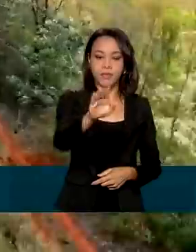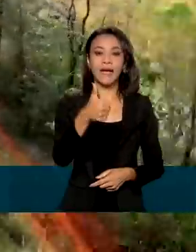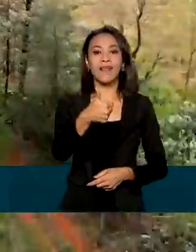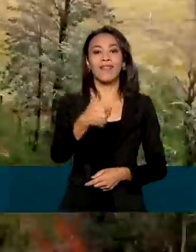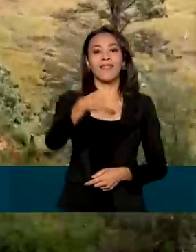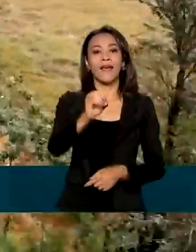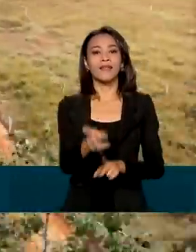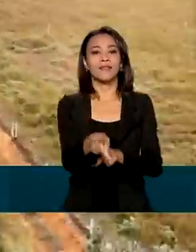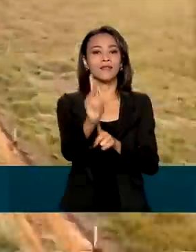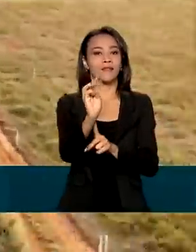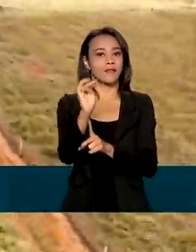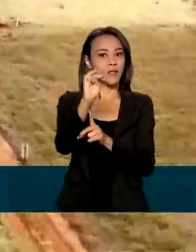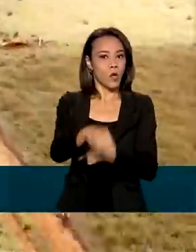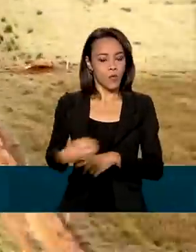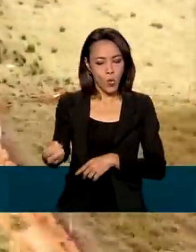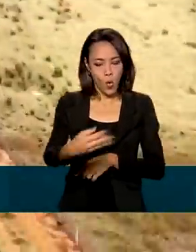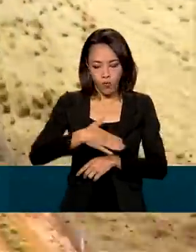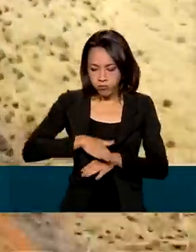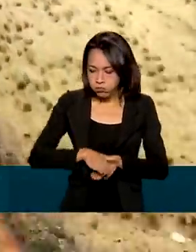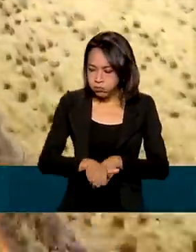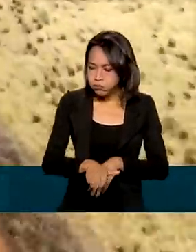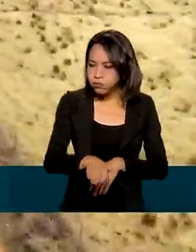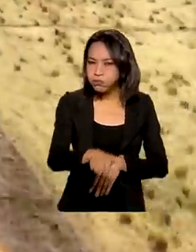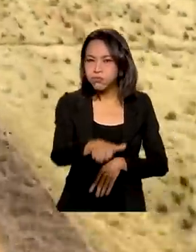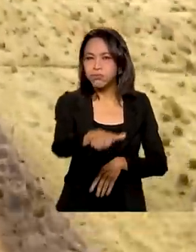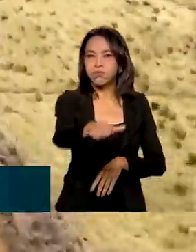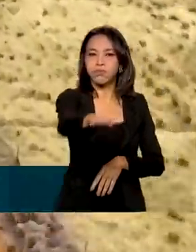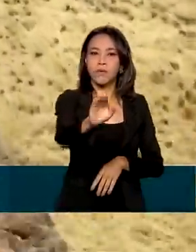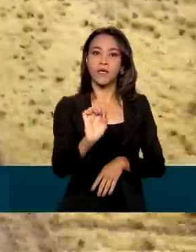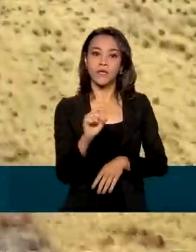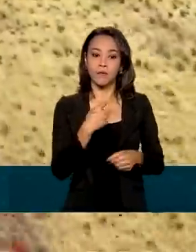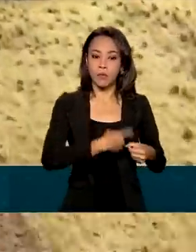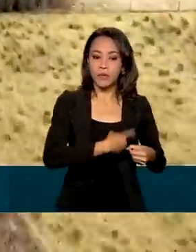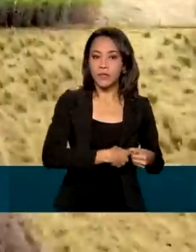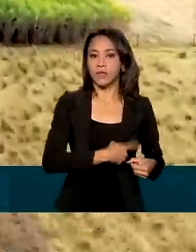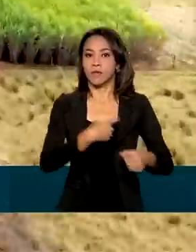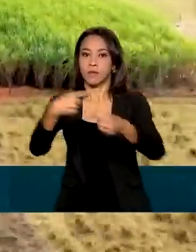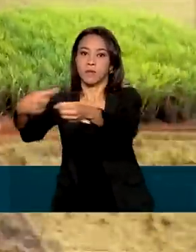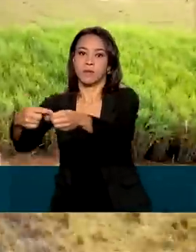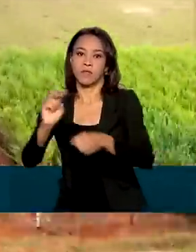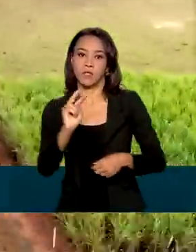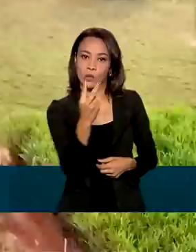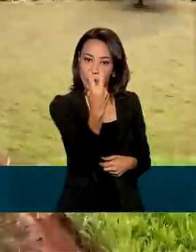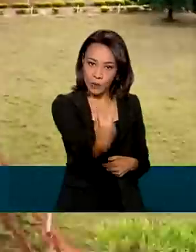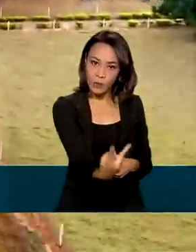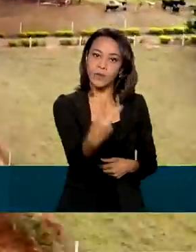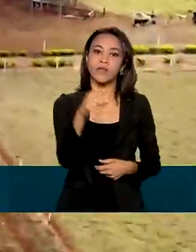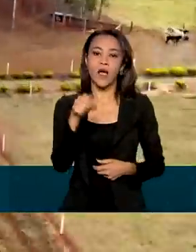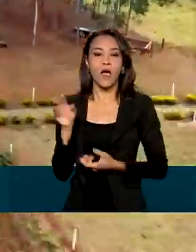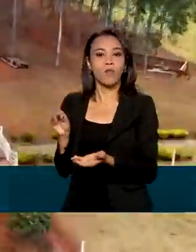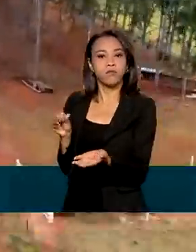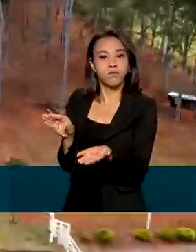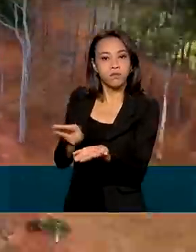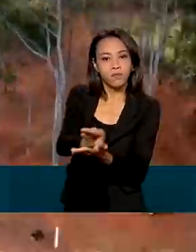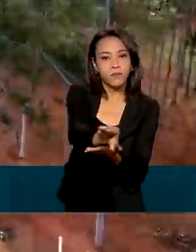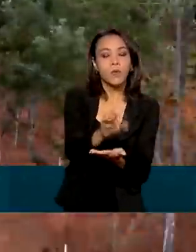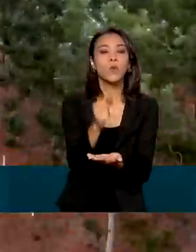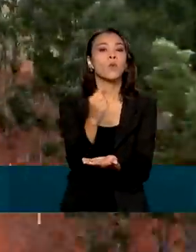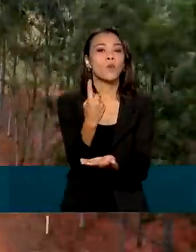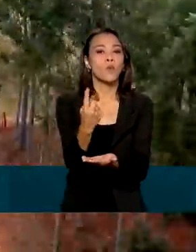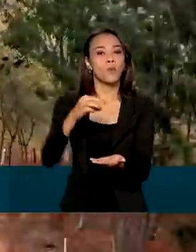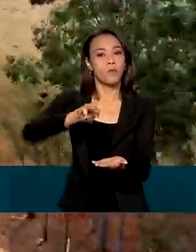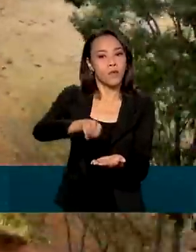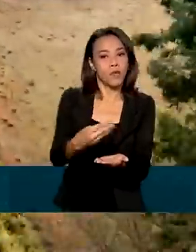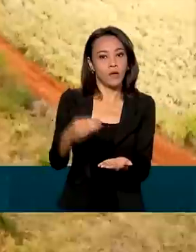pistas recuperadas entre os municípios de Deodápolis e Ivinhema, um investimento federal de R 1,8 milhão.